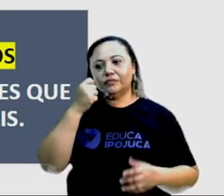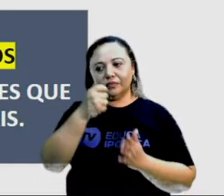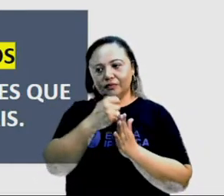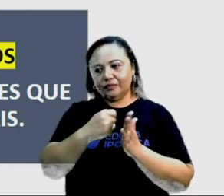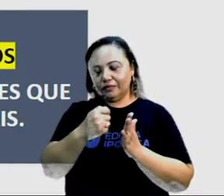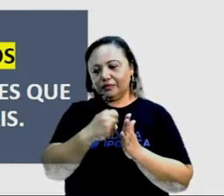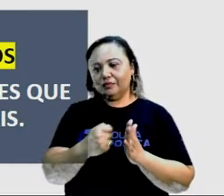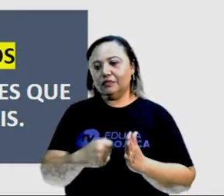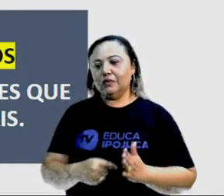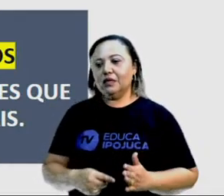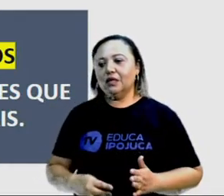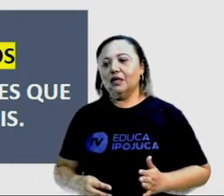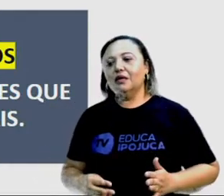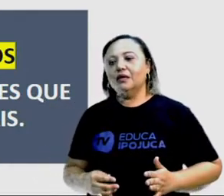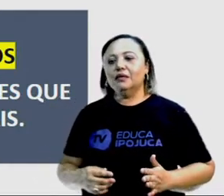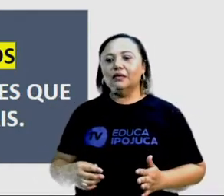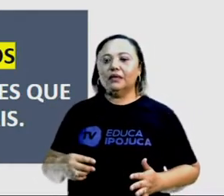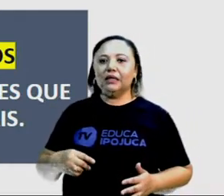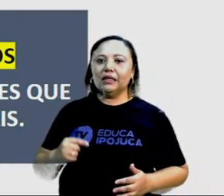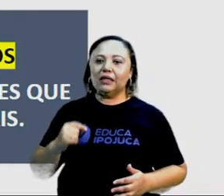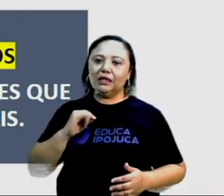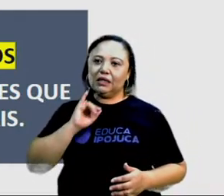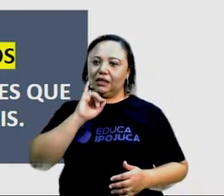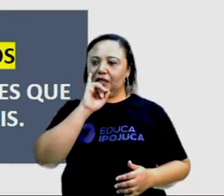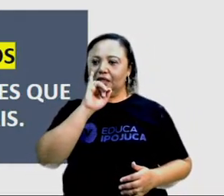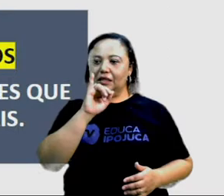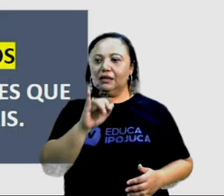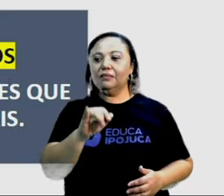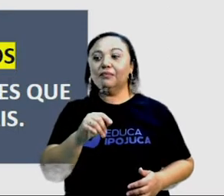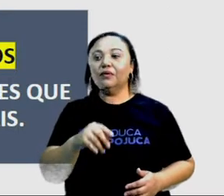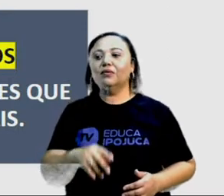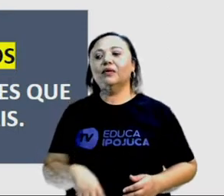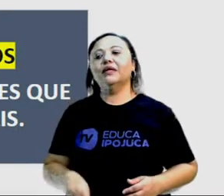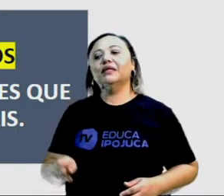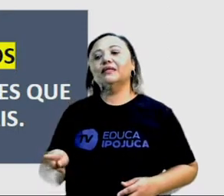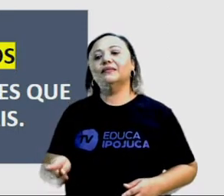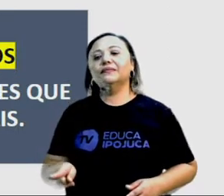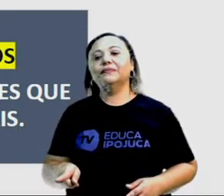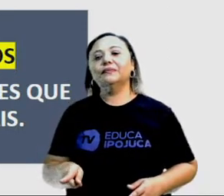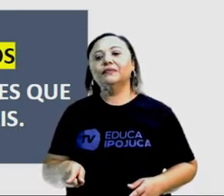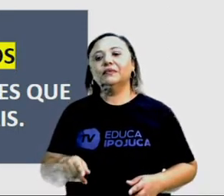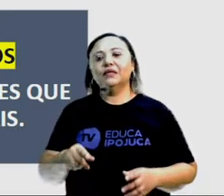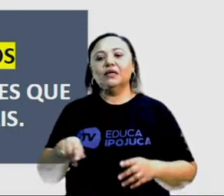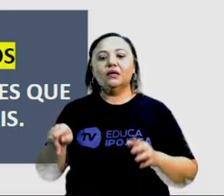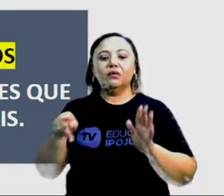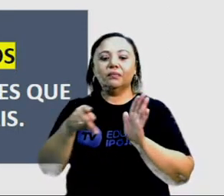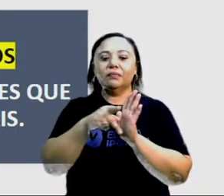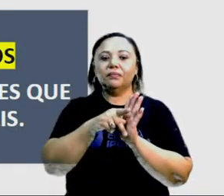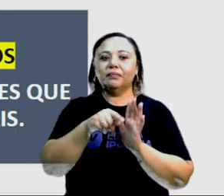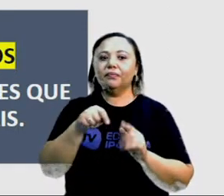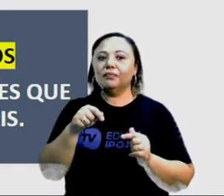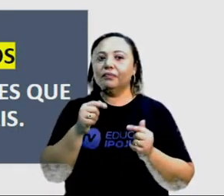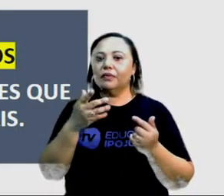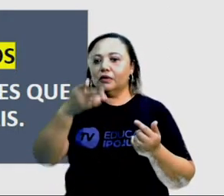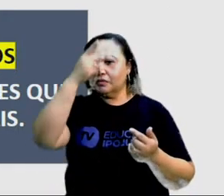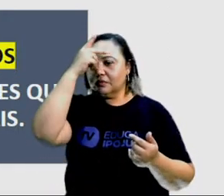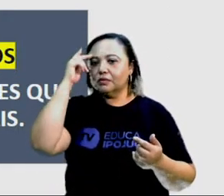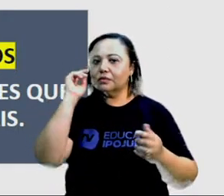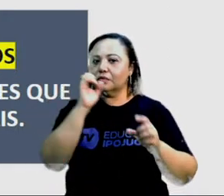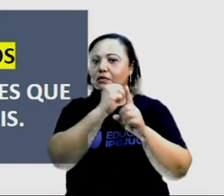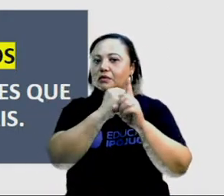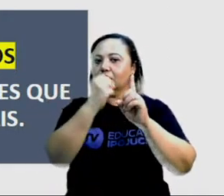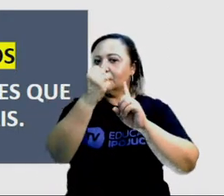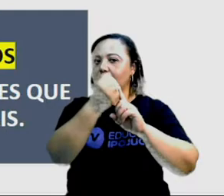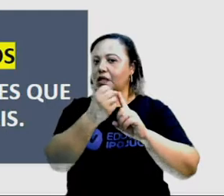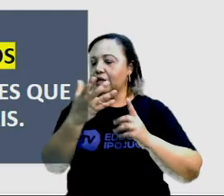posiciona acerca de uma questão polêmica e de interesse público. Na escrita do texto, eu também